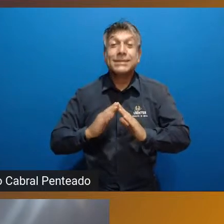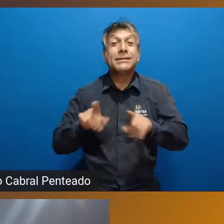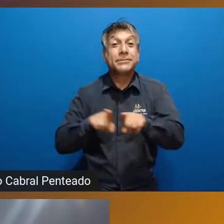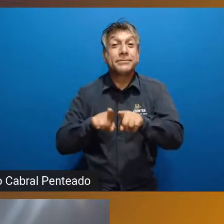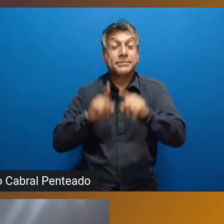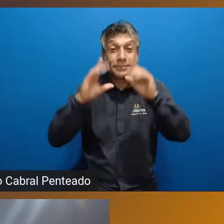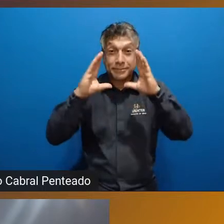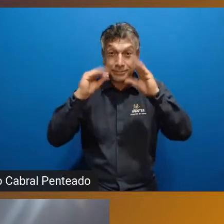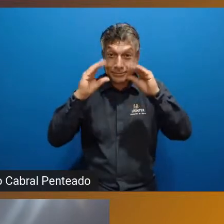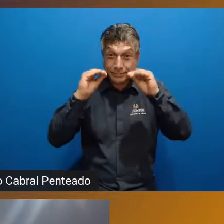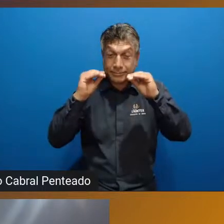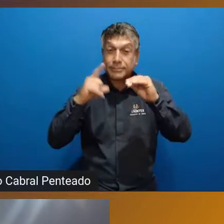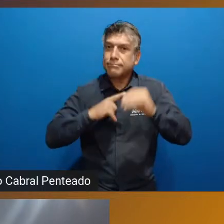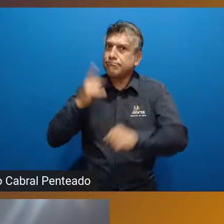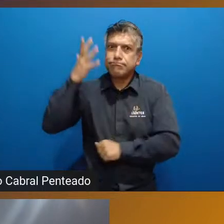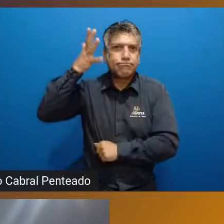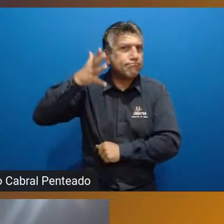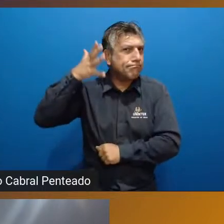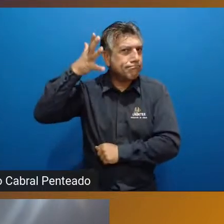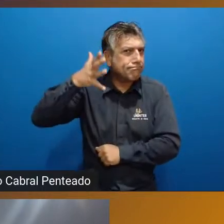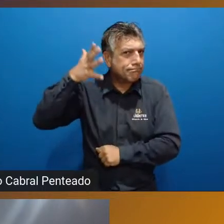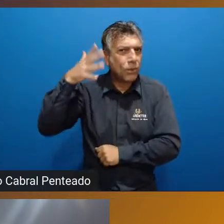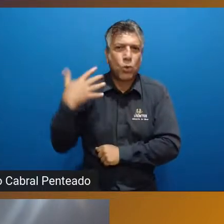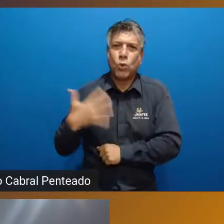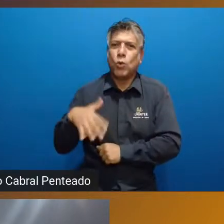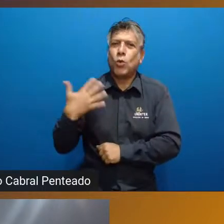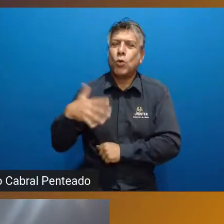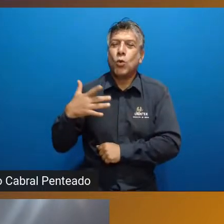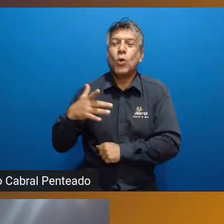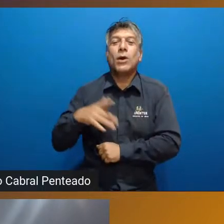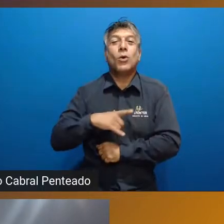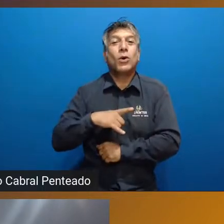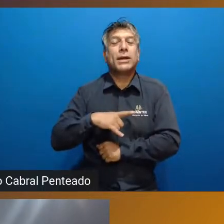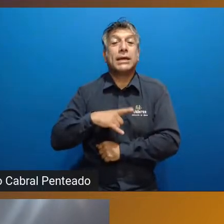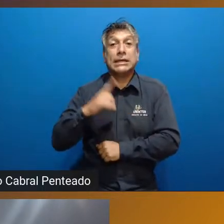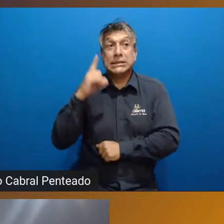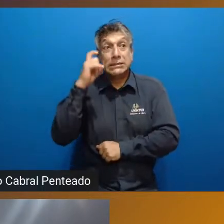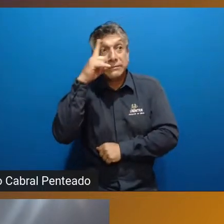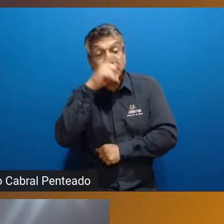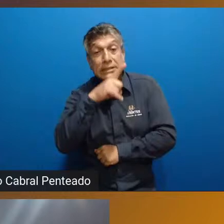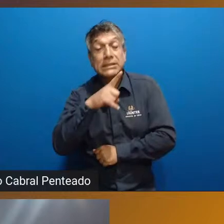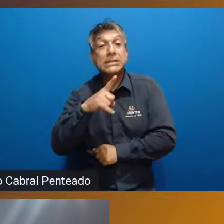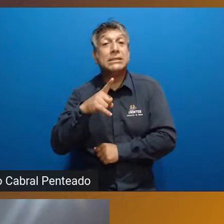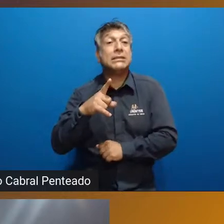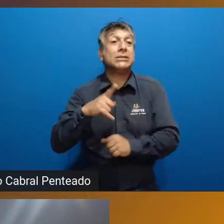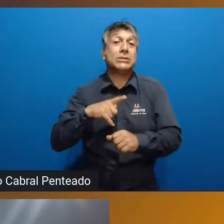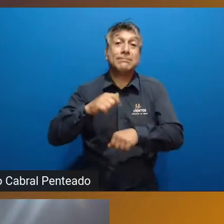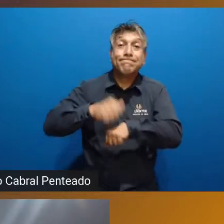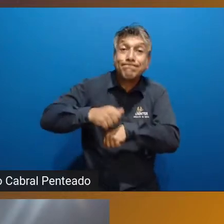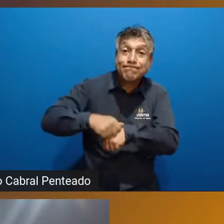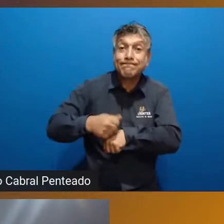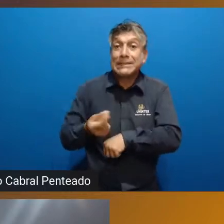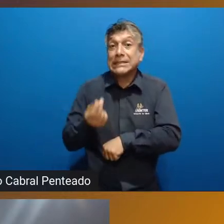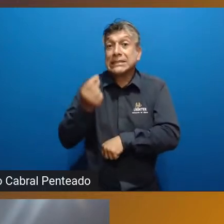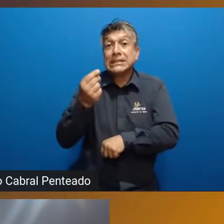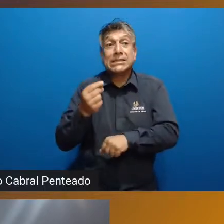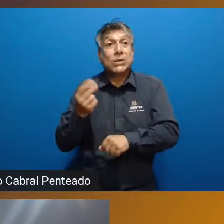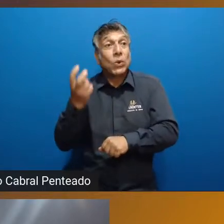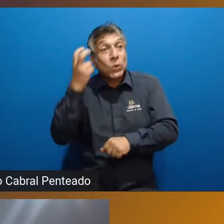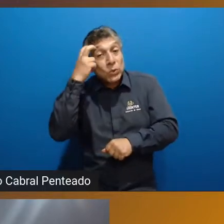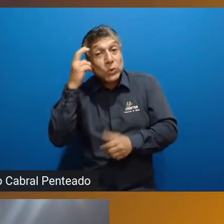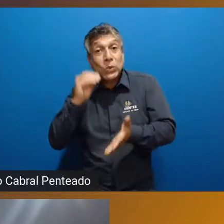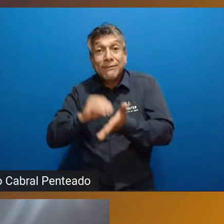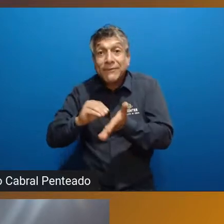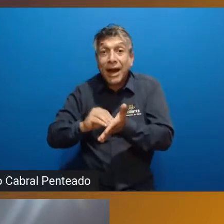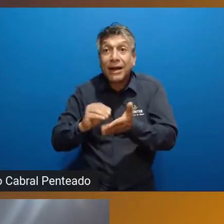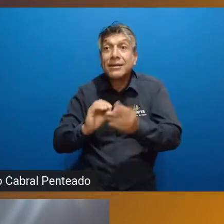seremos brindados com uma palestra sobre o lazer, sobre as dificuldades, as barreiras socioeconômicas, culturais, do lazer para toda